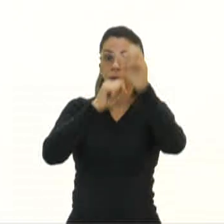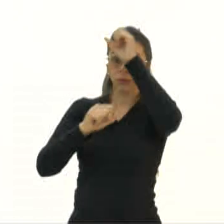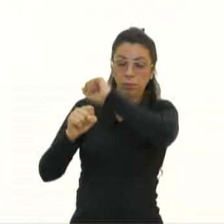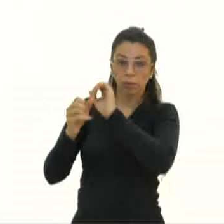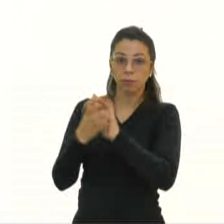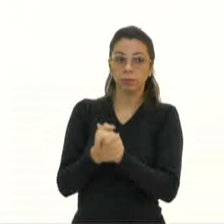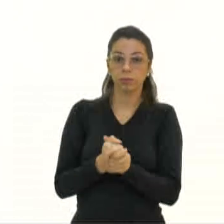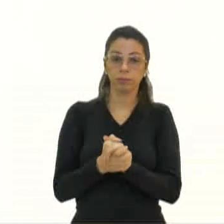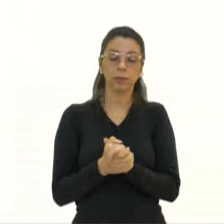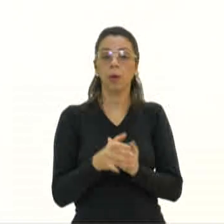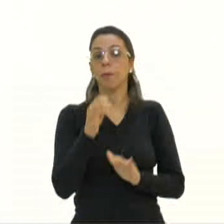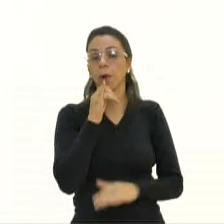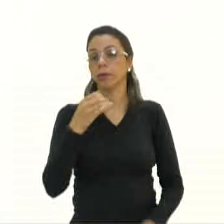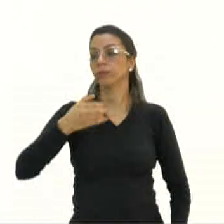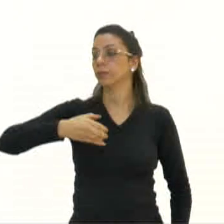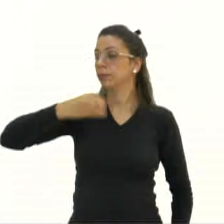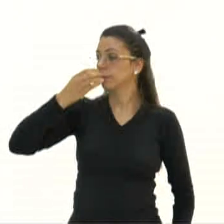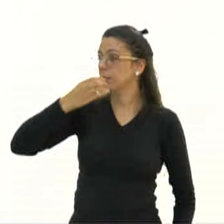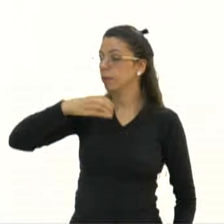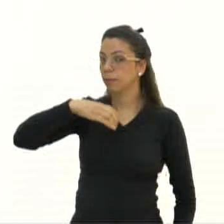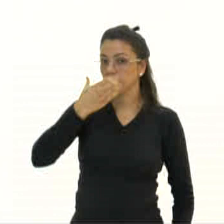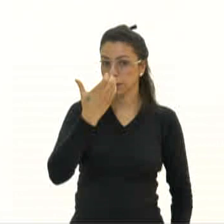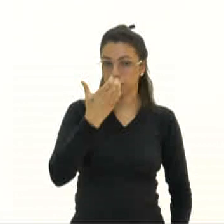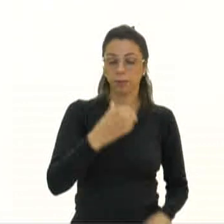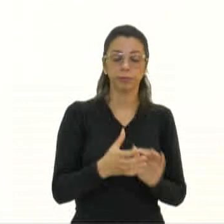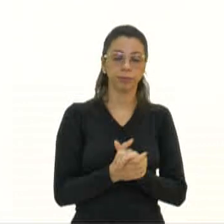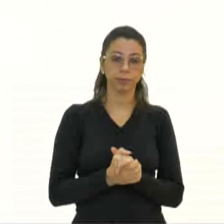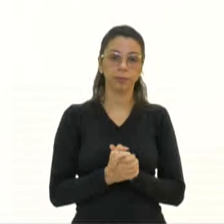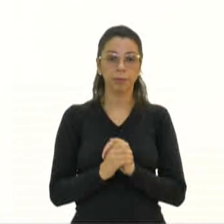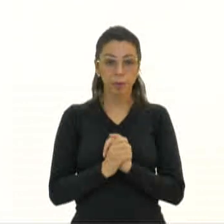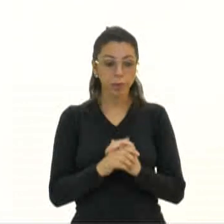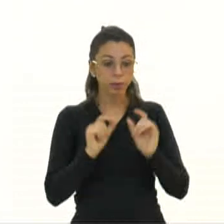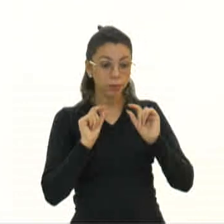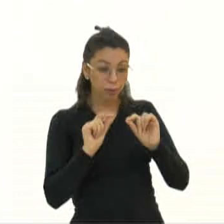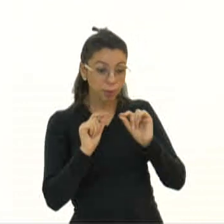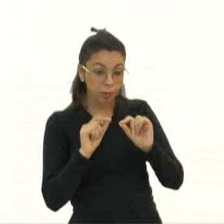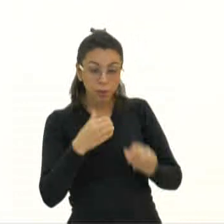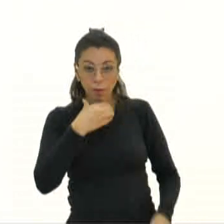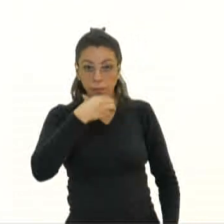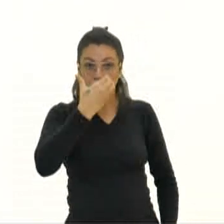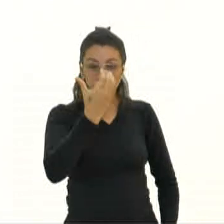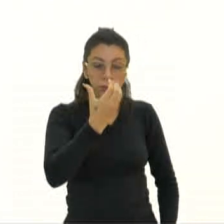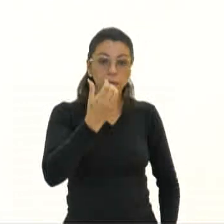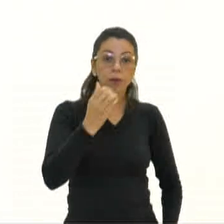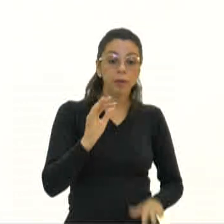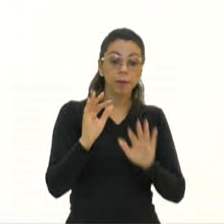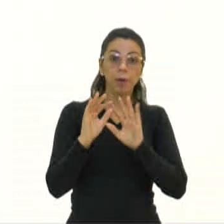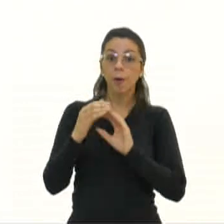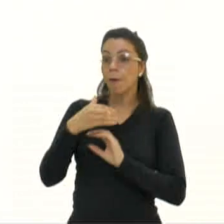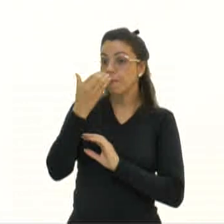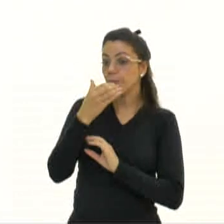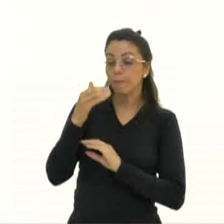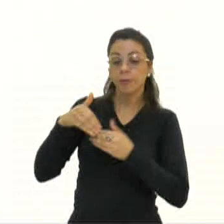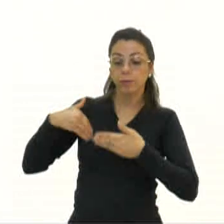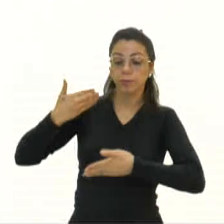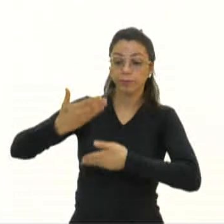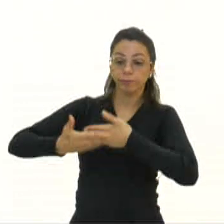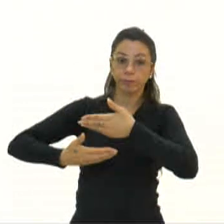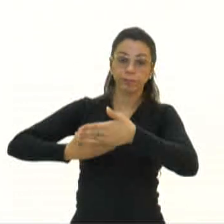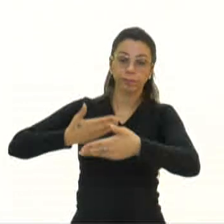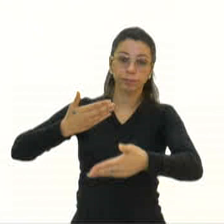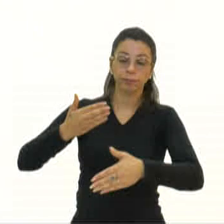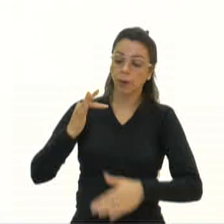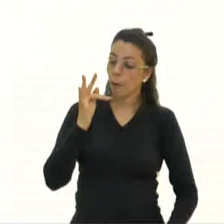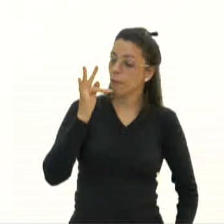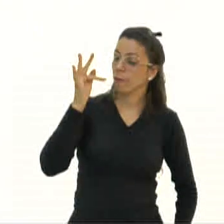Então, se você pegar uma maçã, por exemplo, você pode falar para a sua mãe. Ah, a maçã é um fruto que se desenvolveu de uma parte da